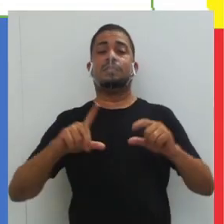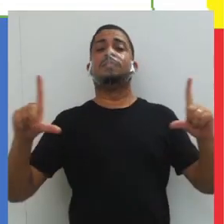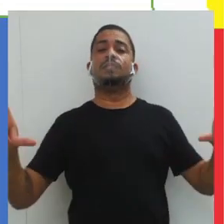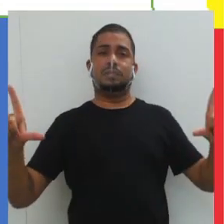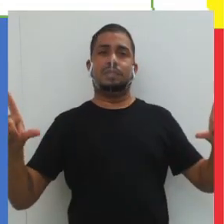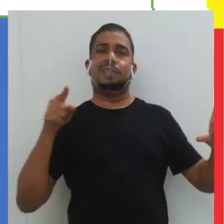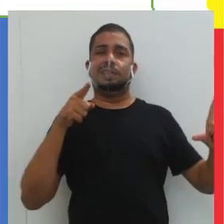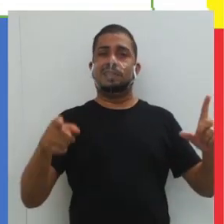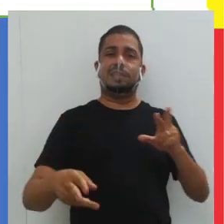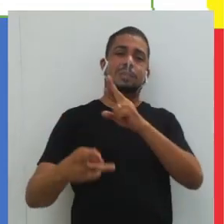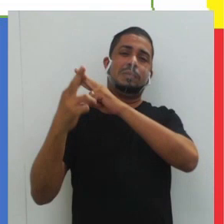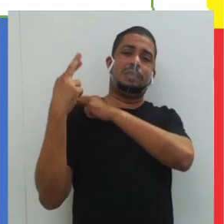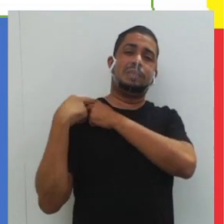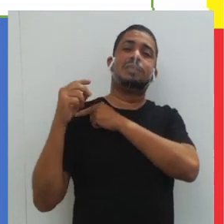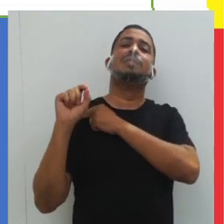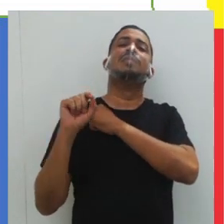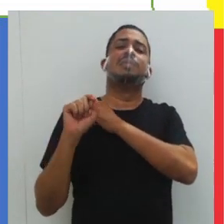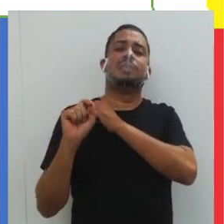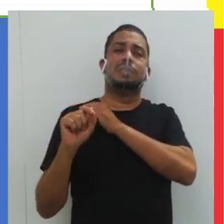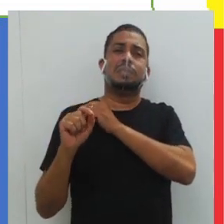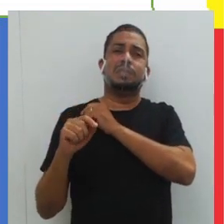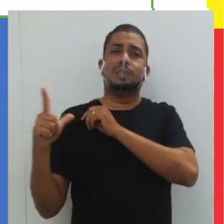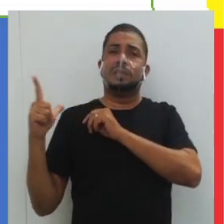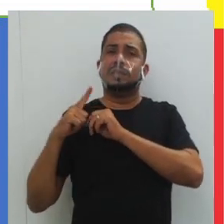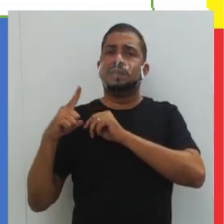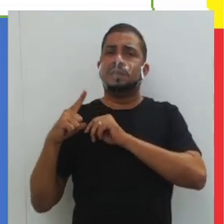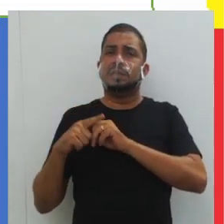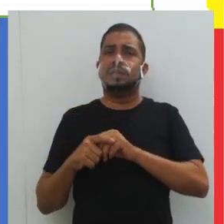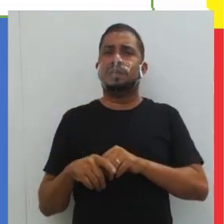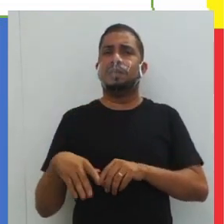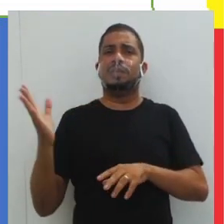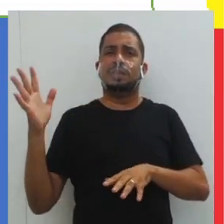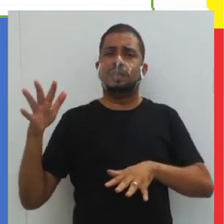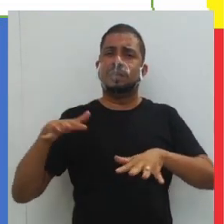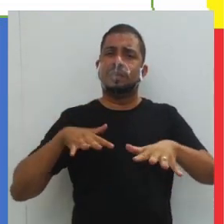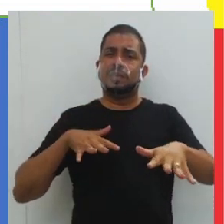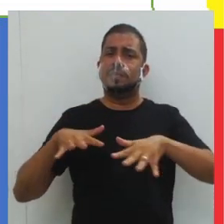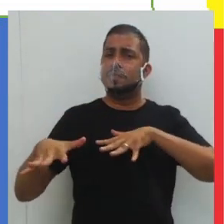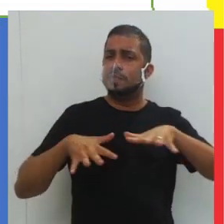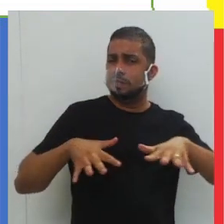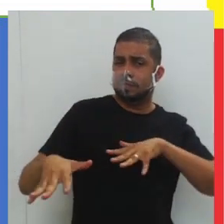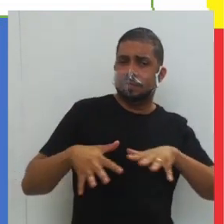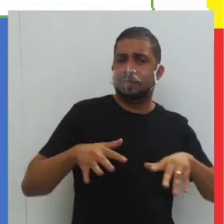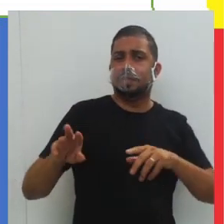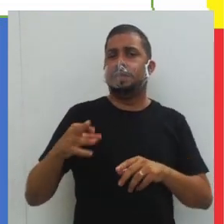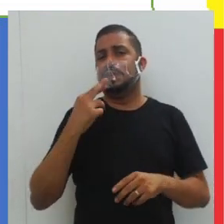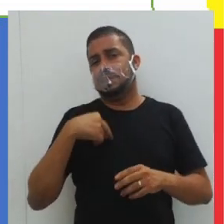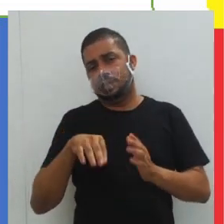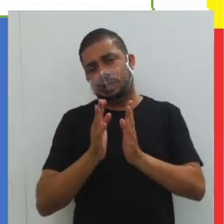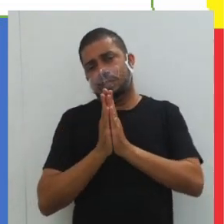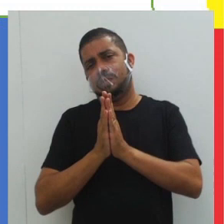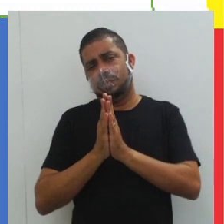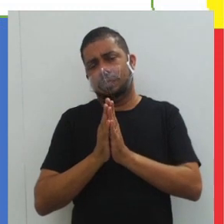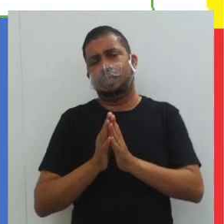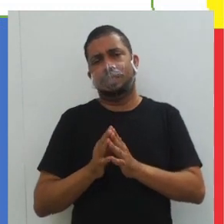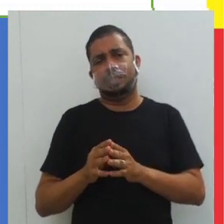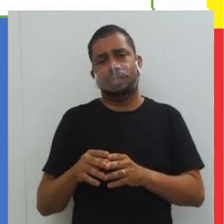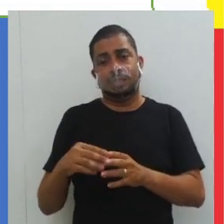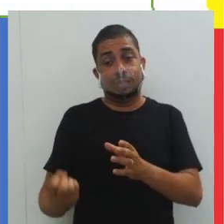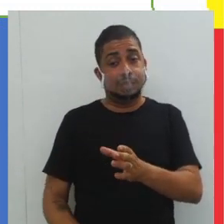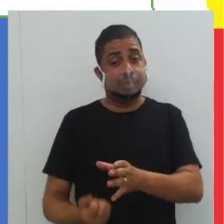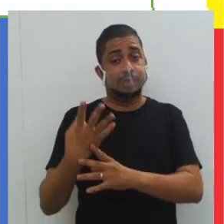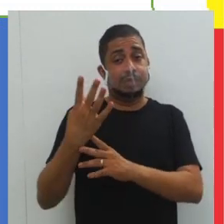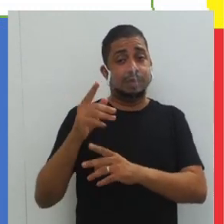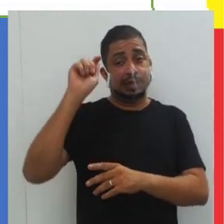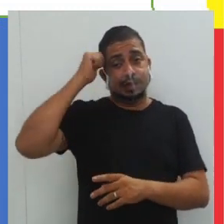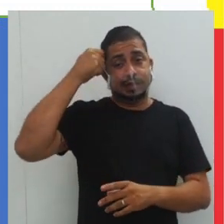a representação de quê? De uma manifestação religiosa, de uma religião, é claro, de matriz